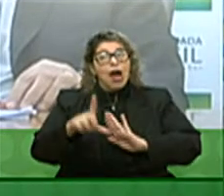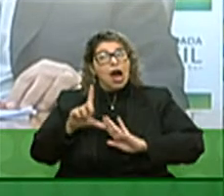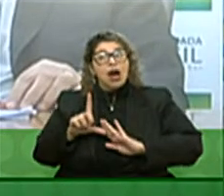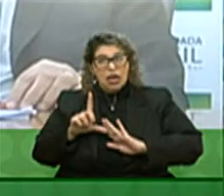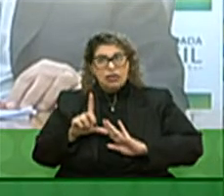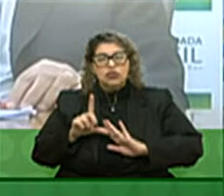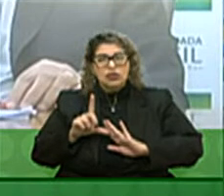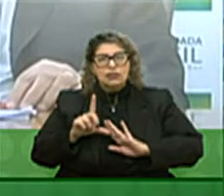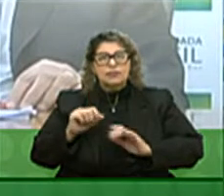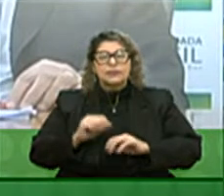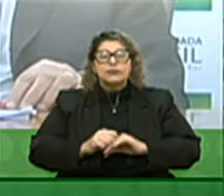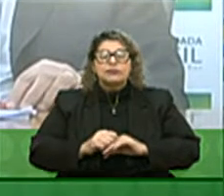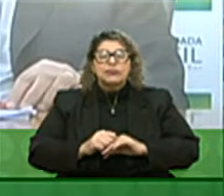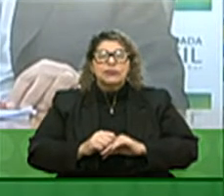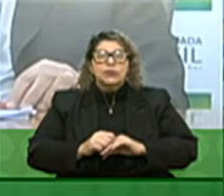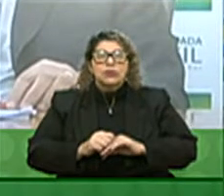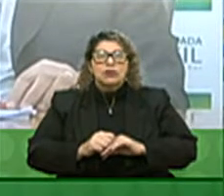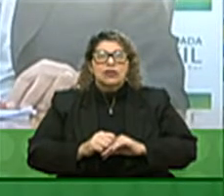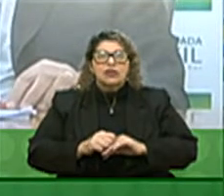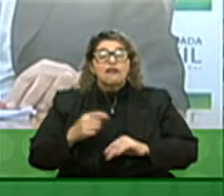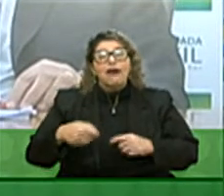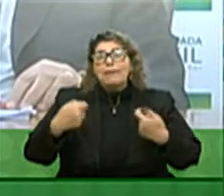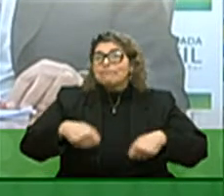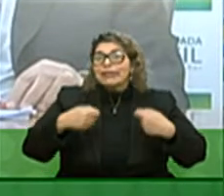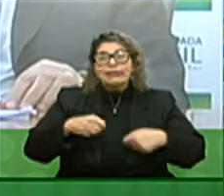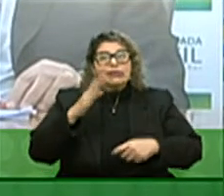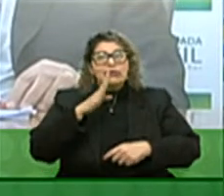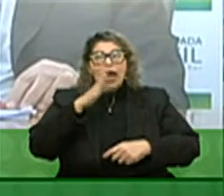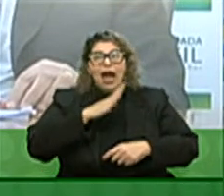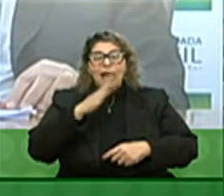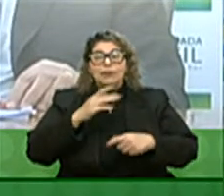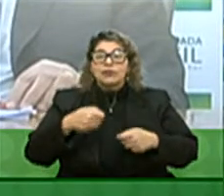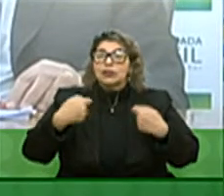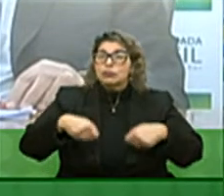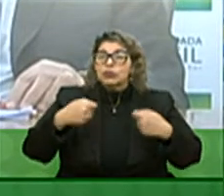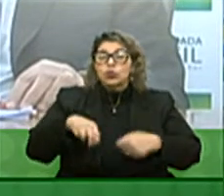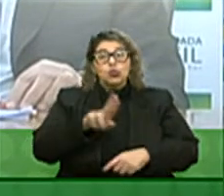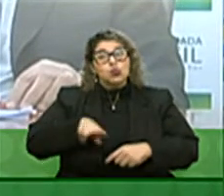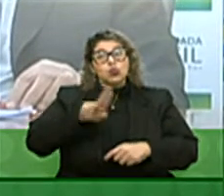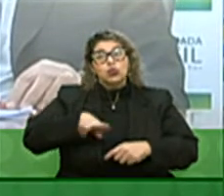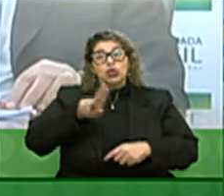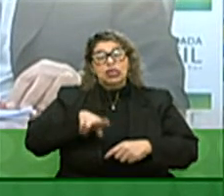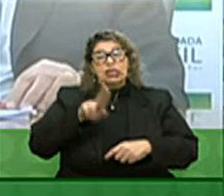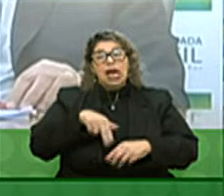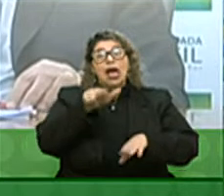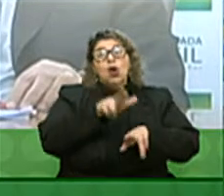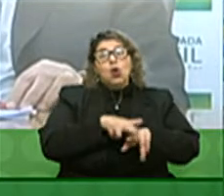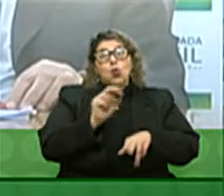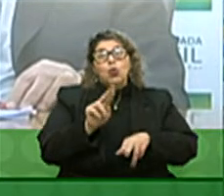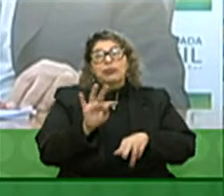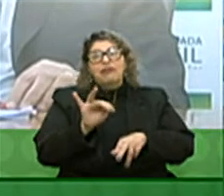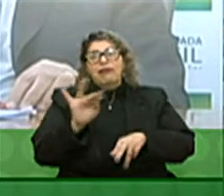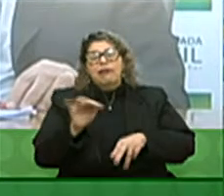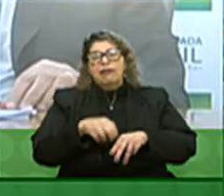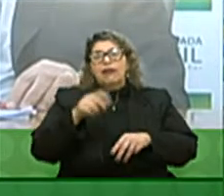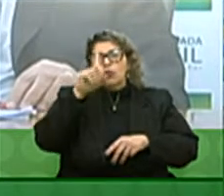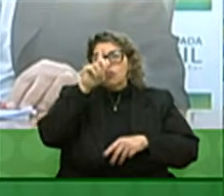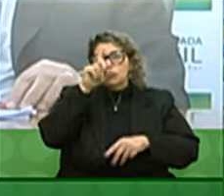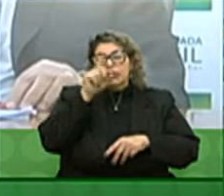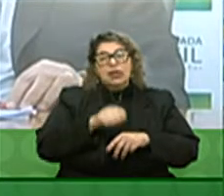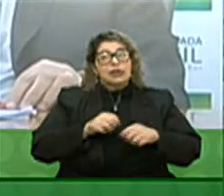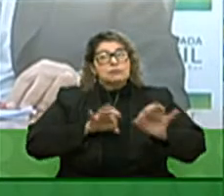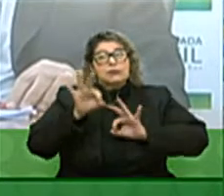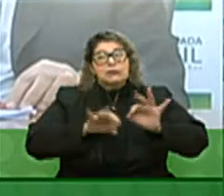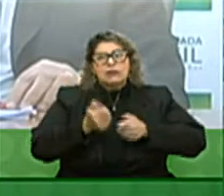evitar que a gente vá e tenha a necessidade das pessoas utilizarem a estrutura hospitalar em que pese ela precisa ser